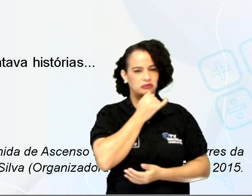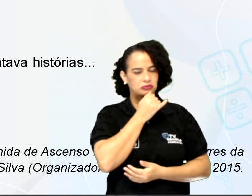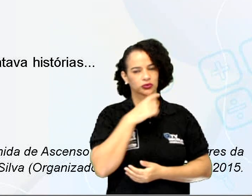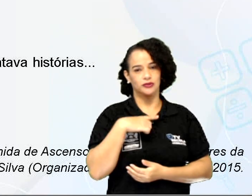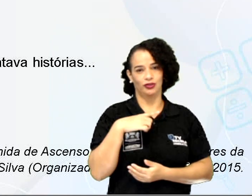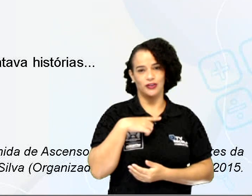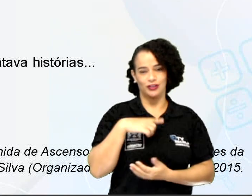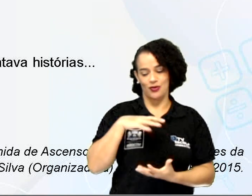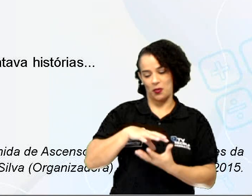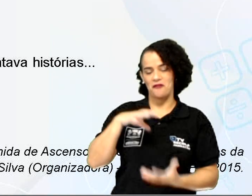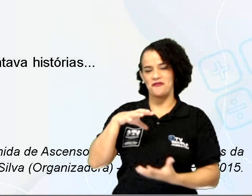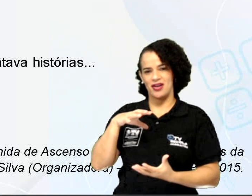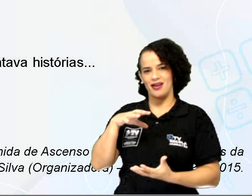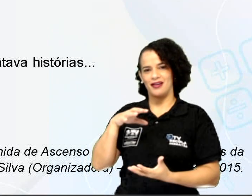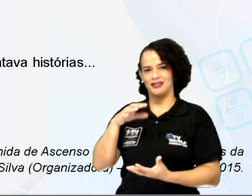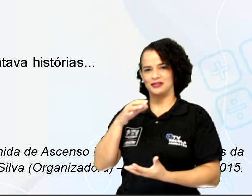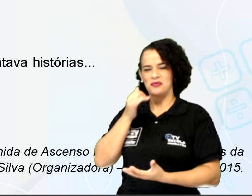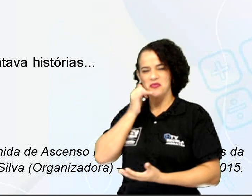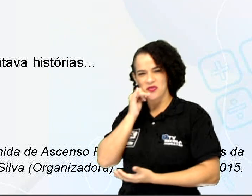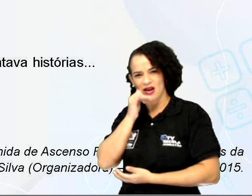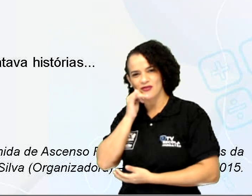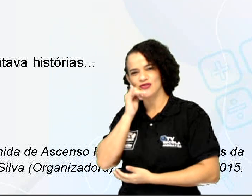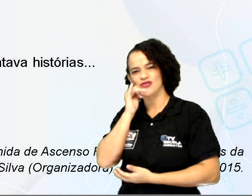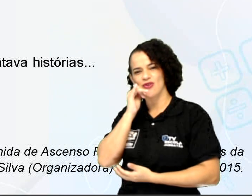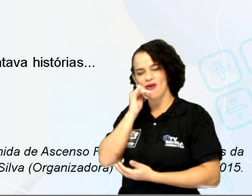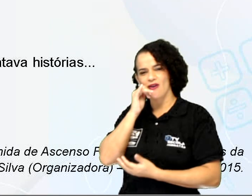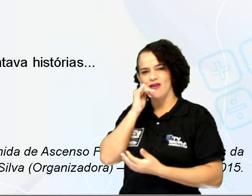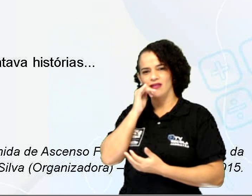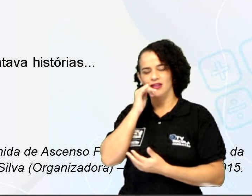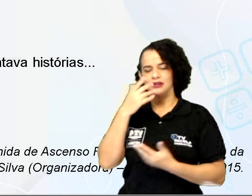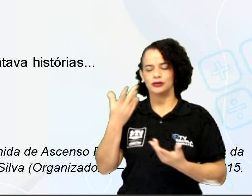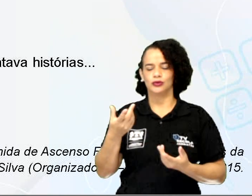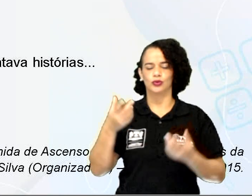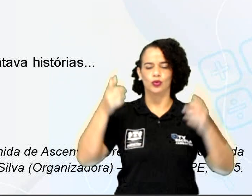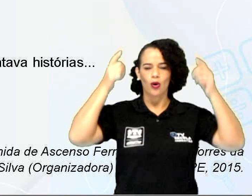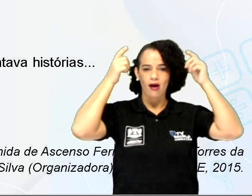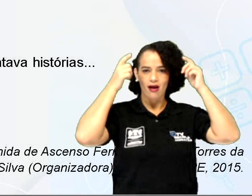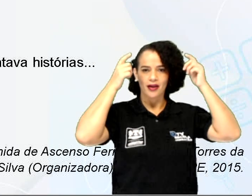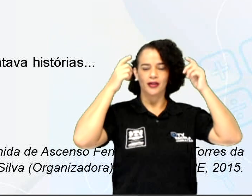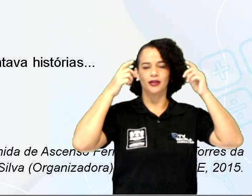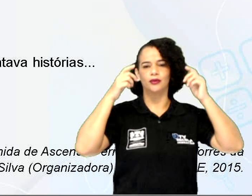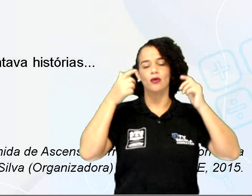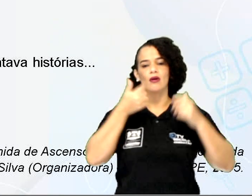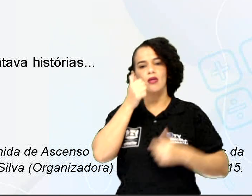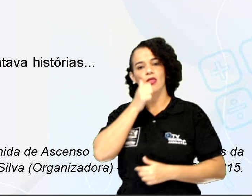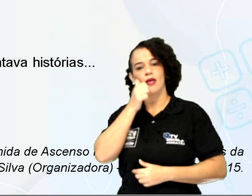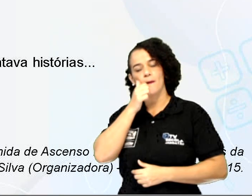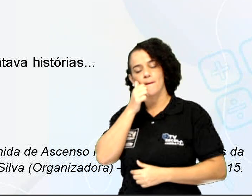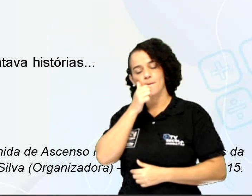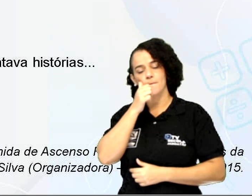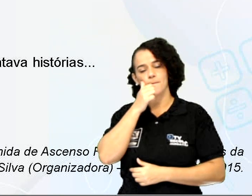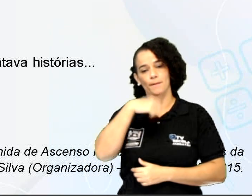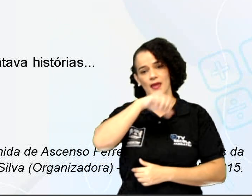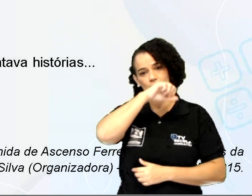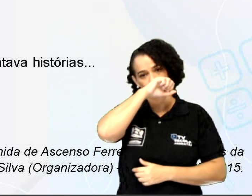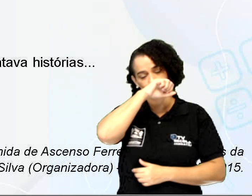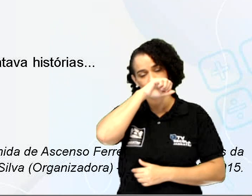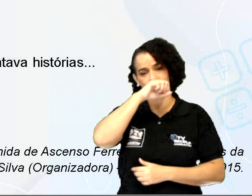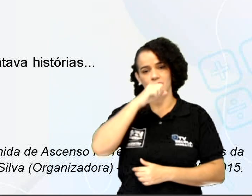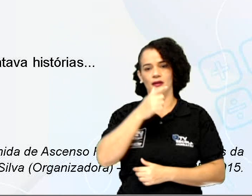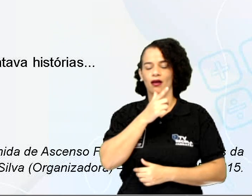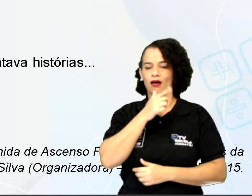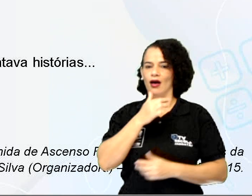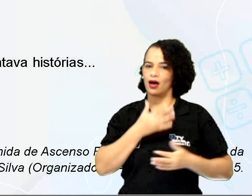velha que me contava histórias, lindas histórias, do reino da mãe d'água, e me ensinava a tomar a bênção, a lua nova,